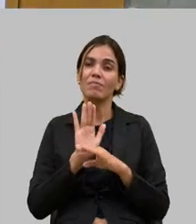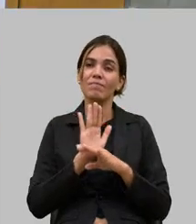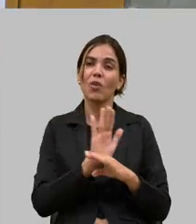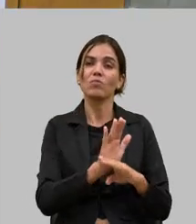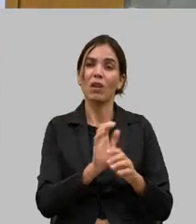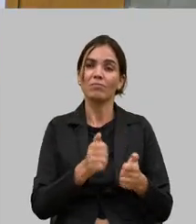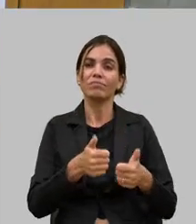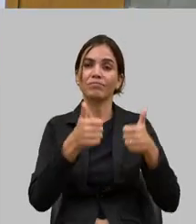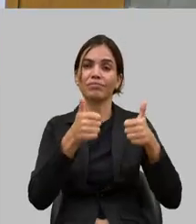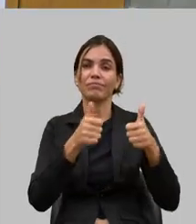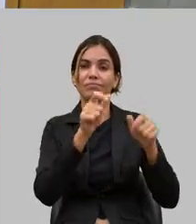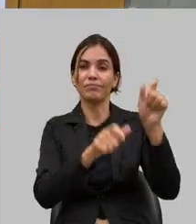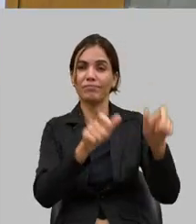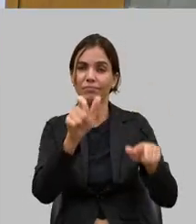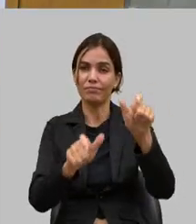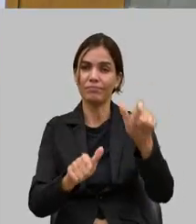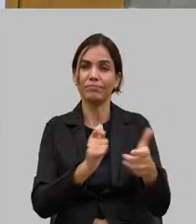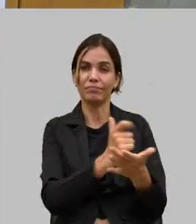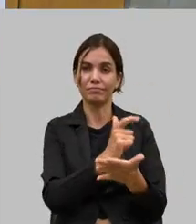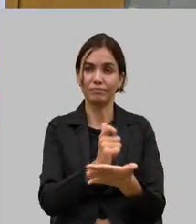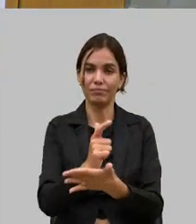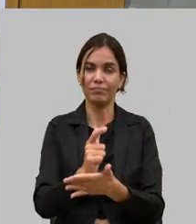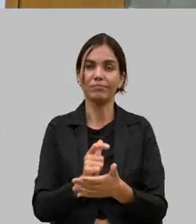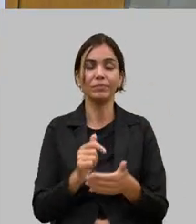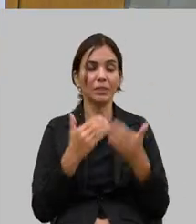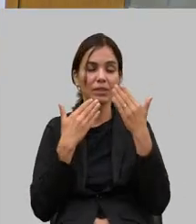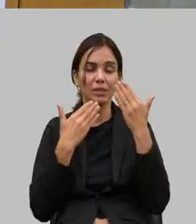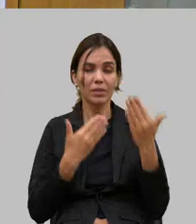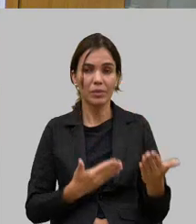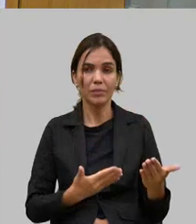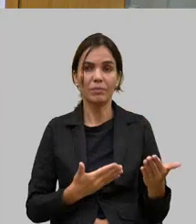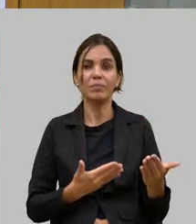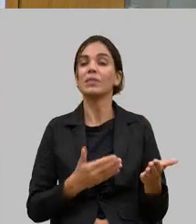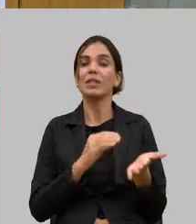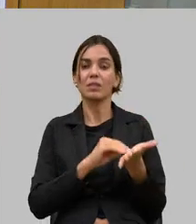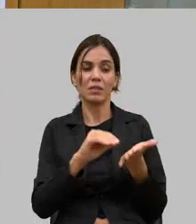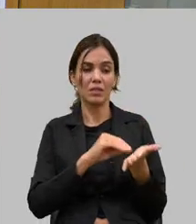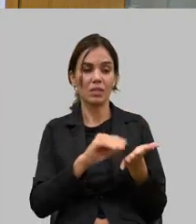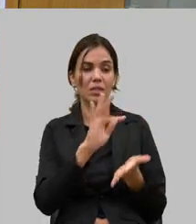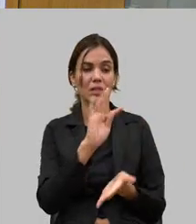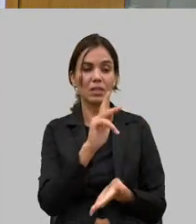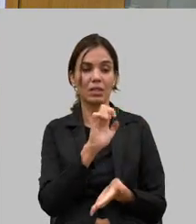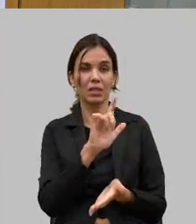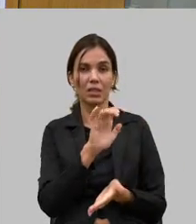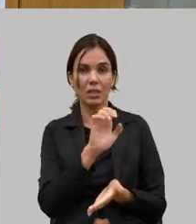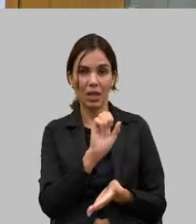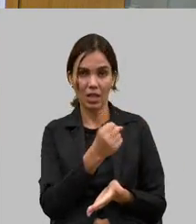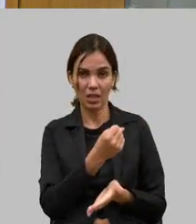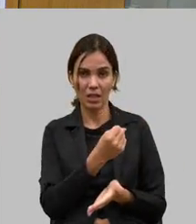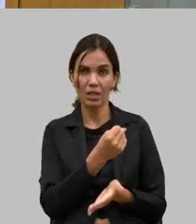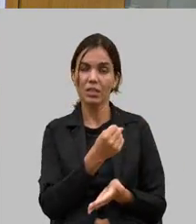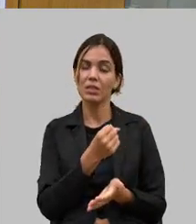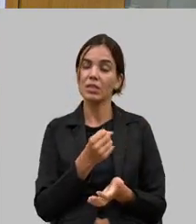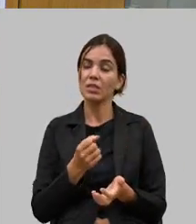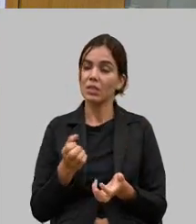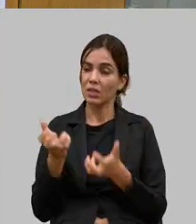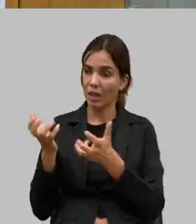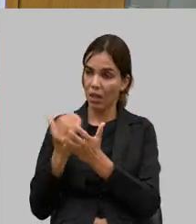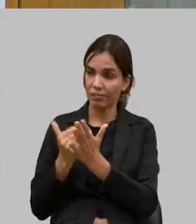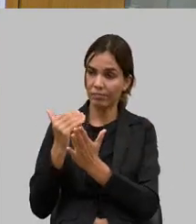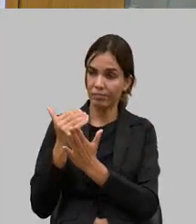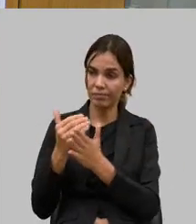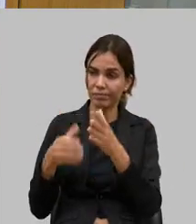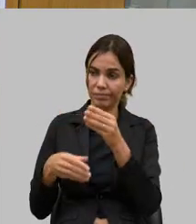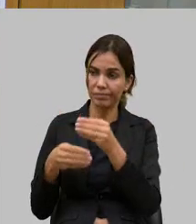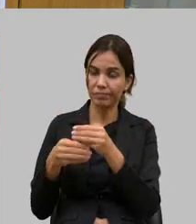ok muito obrigado secretário Thales coronel o senhor quer acrescentar fica à vontade